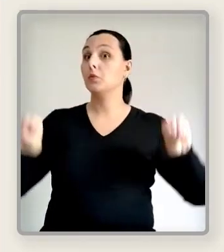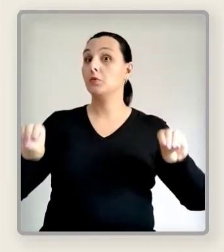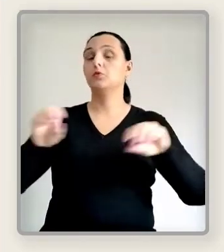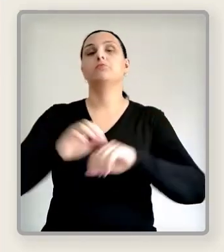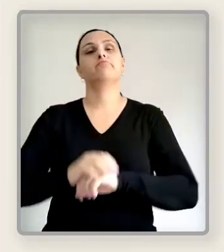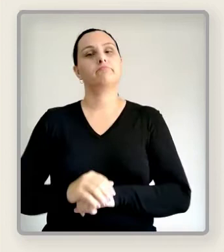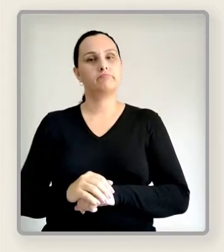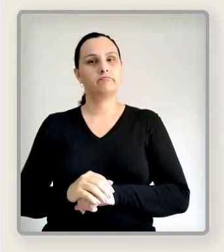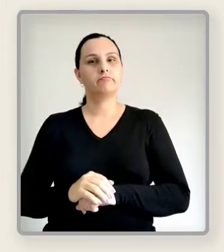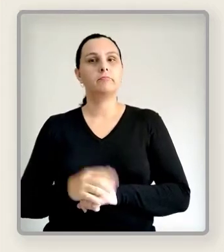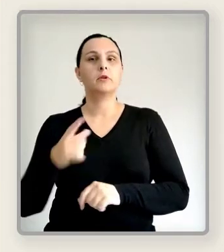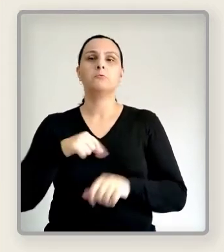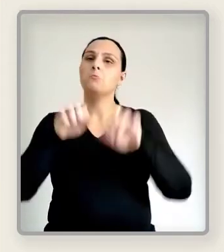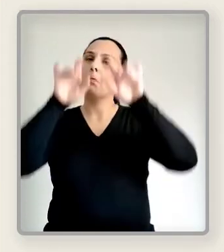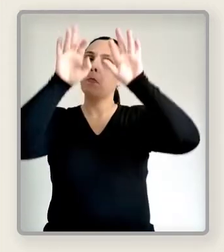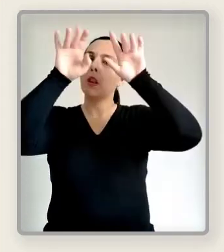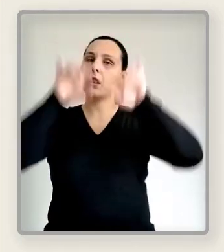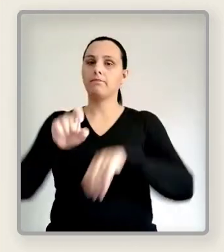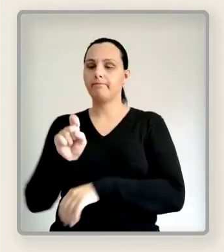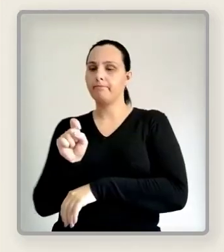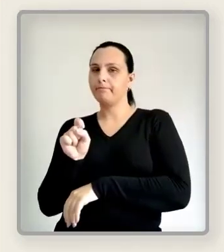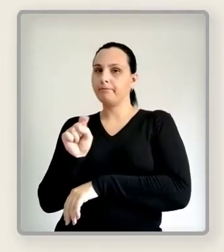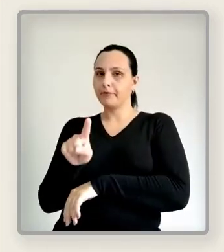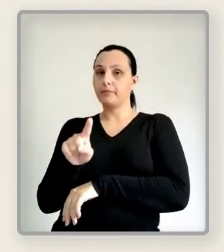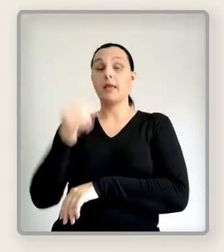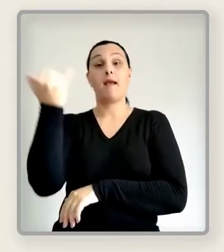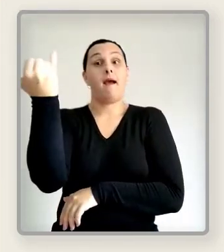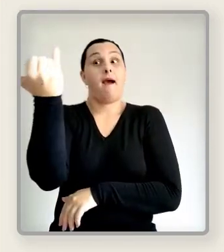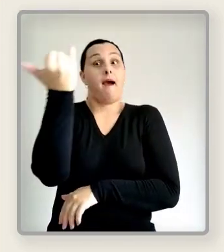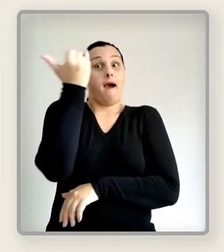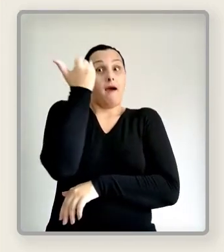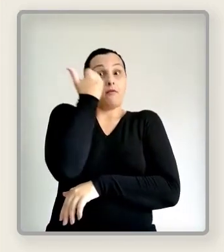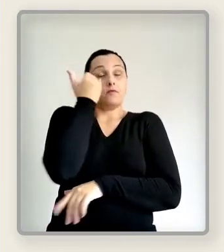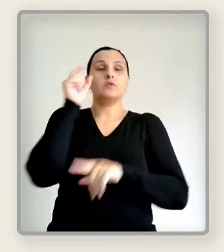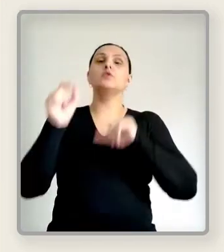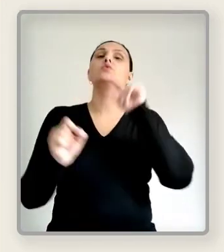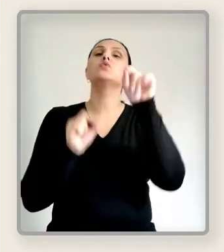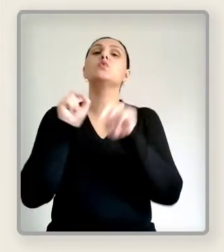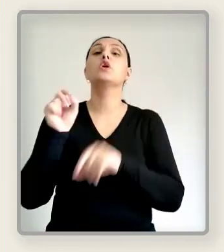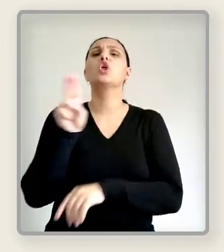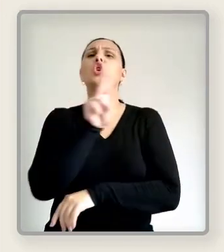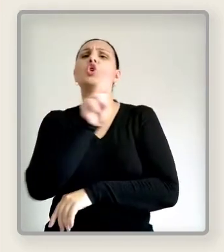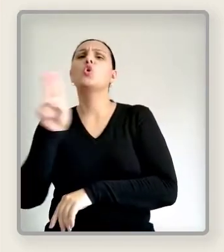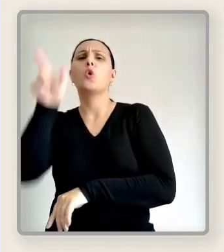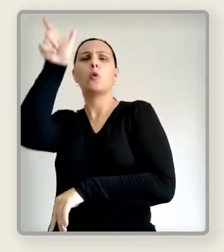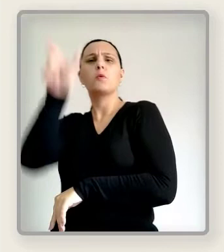e serviços institucionais e que poderá ser alterado posteriormente. Confirme.